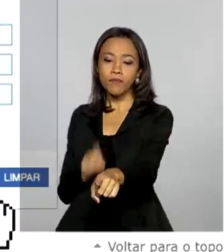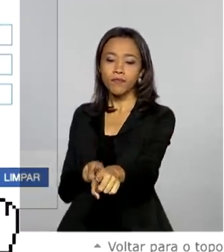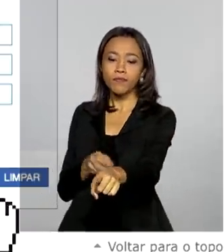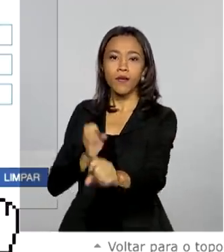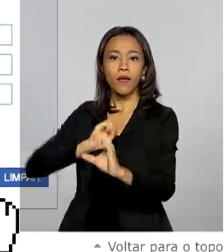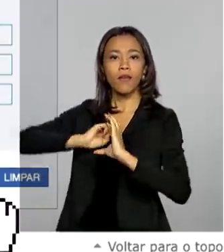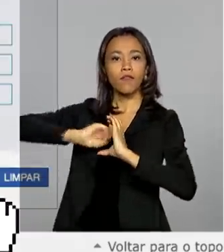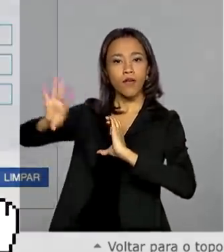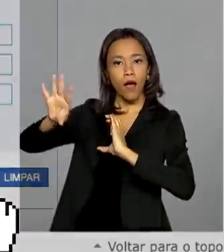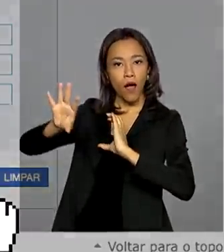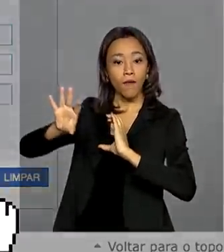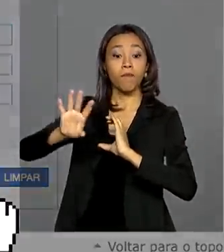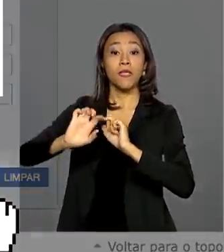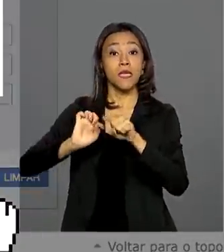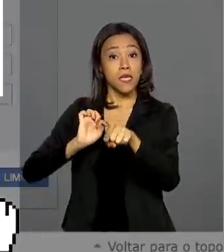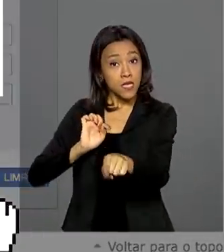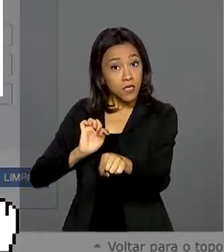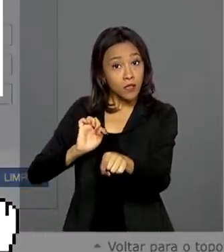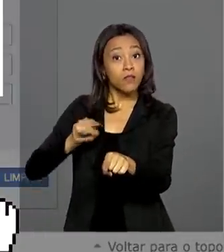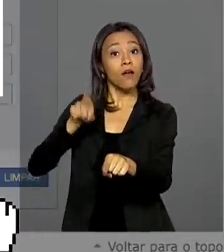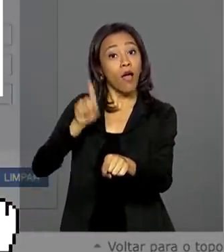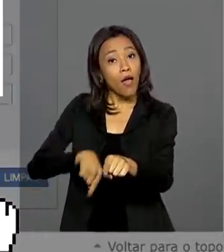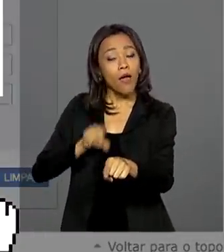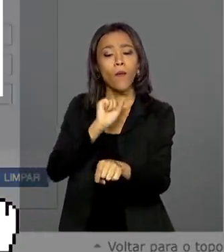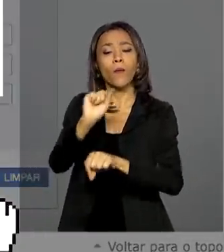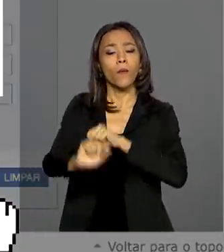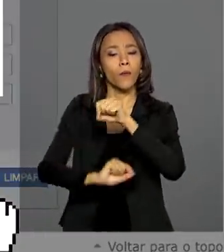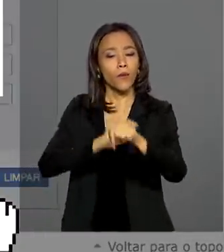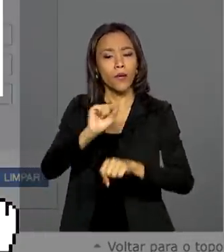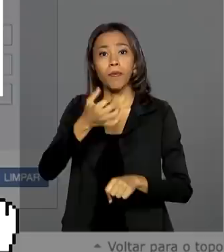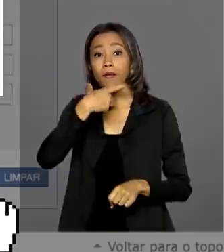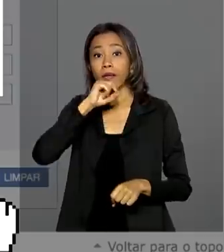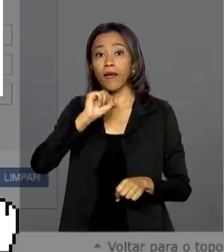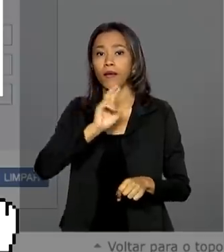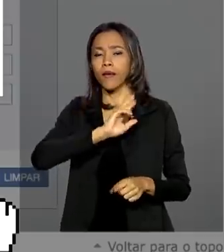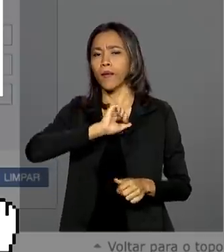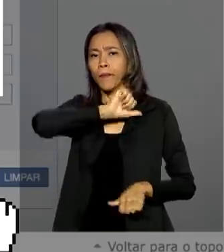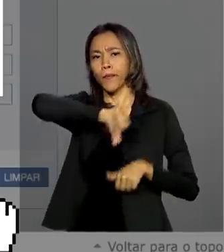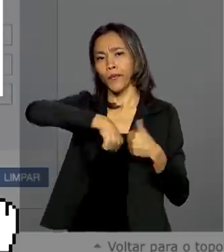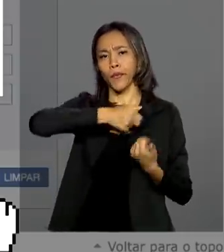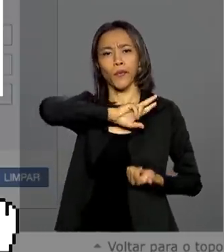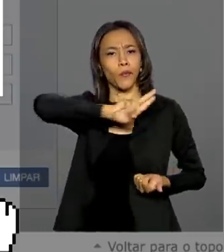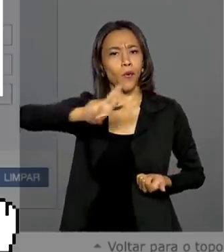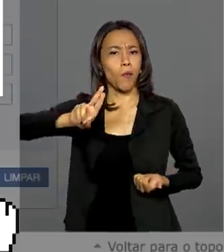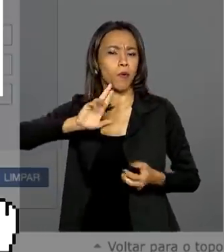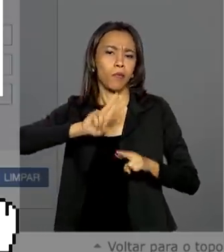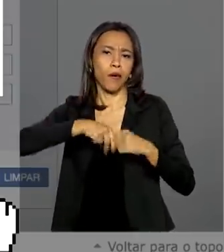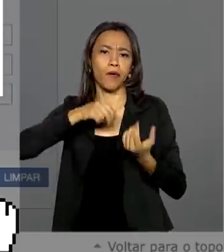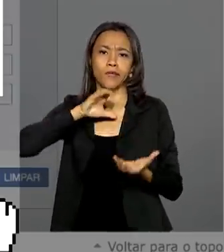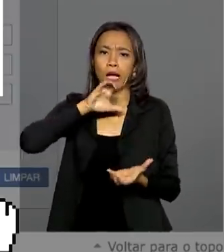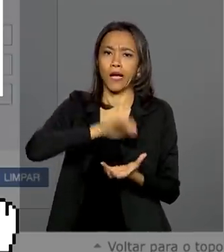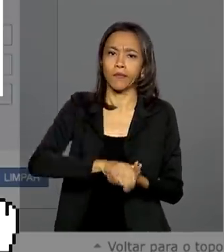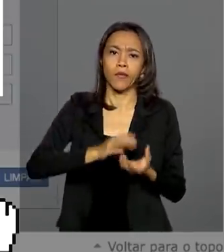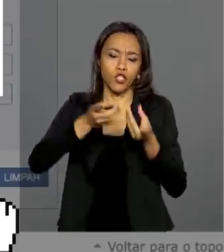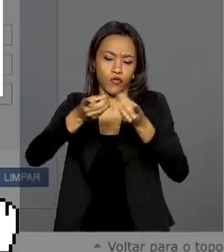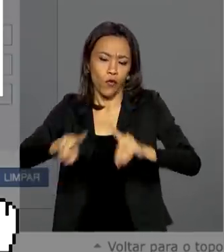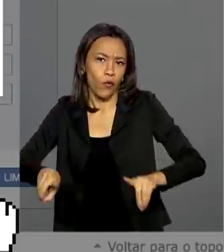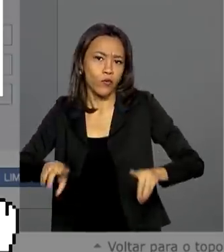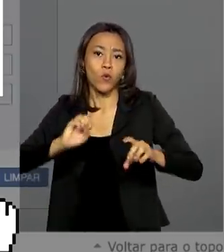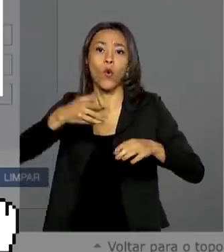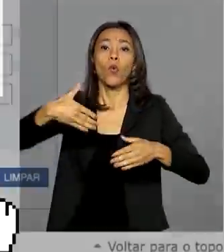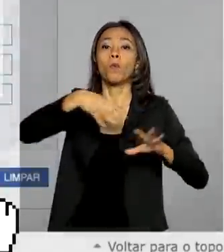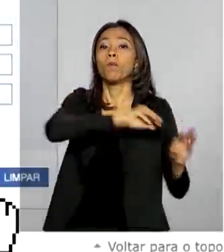enviar. Esse procedimento serve, por exemplo, para quem mudou o nome por casamento ou divórcio ou quem mudou de